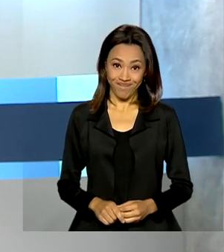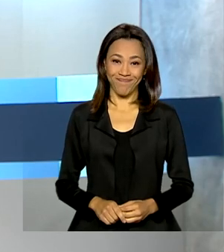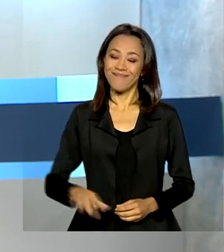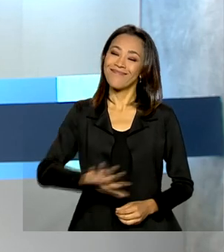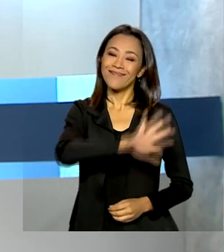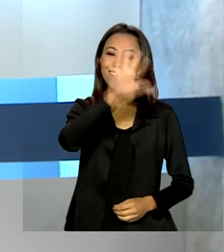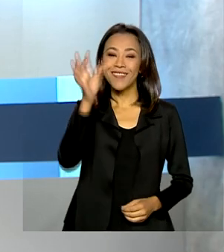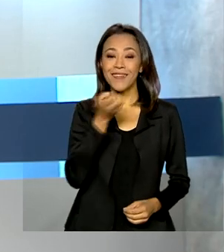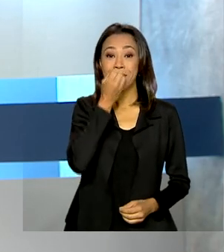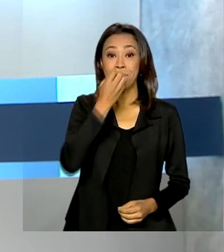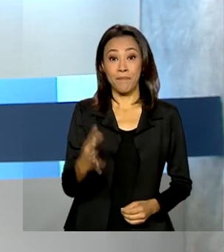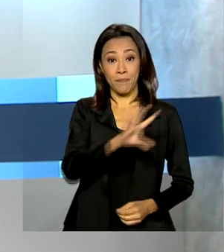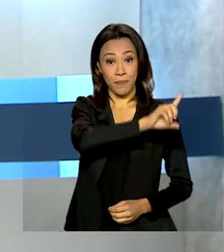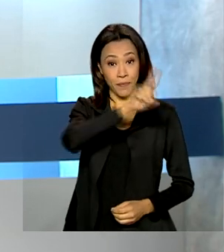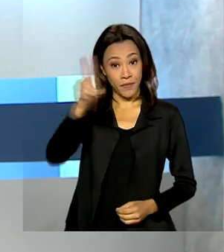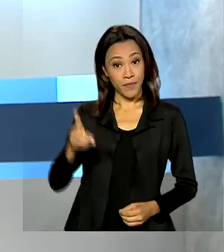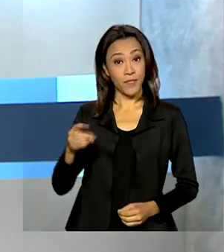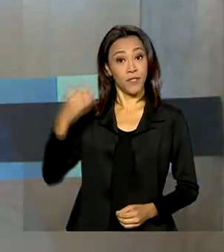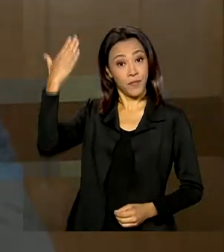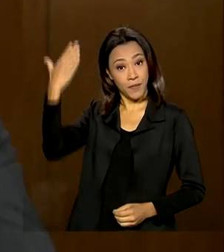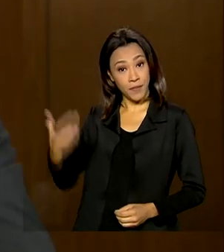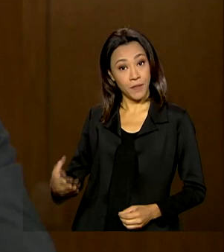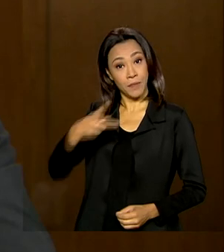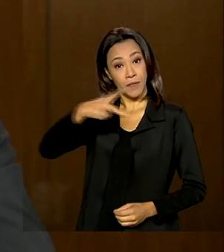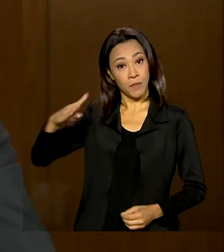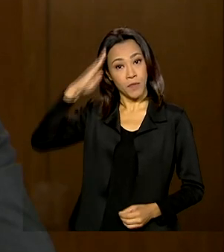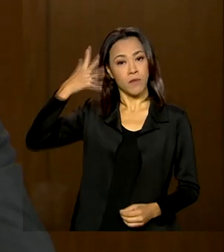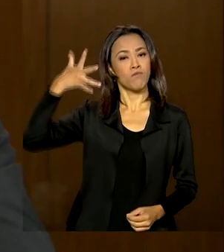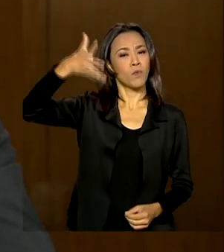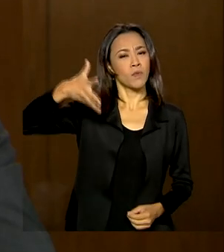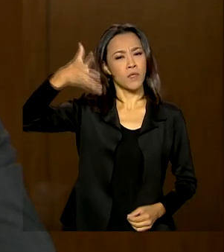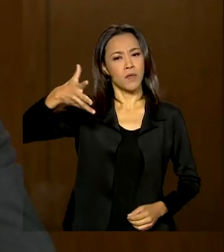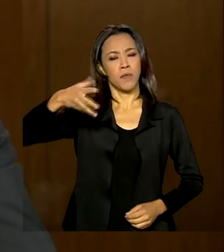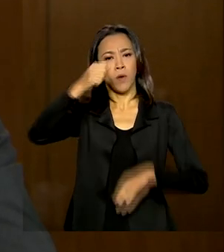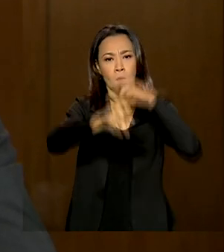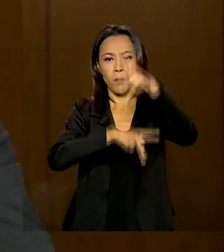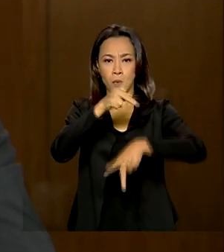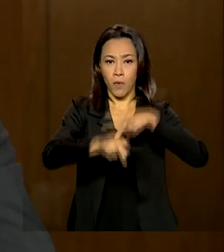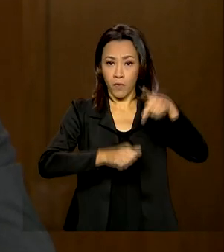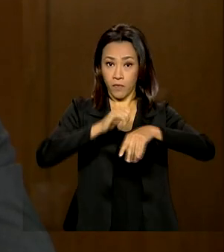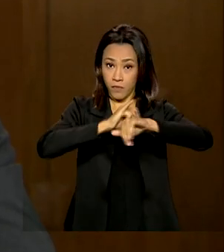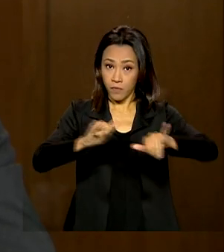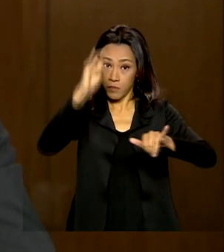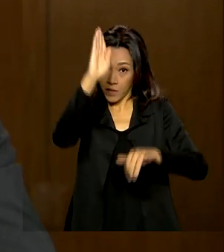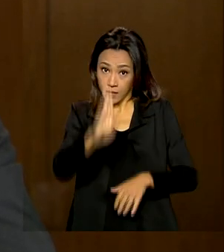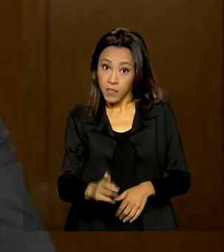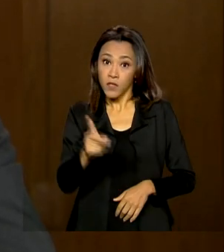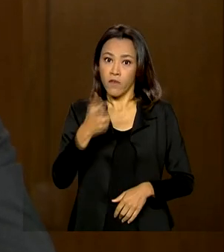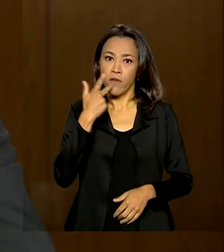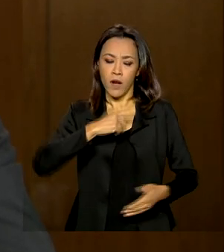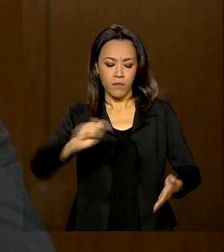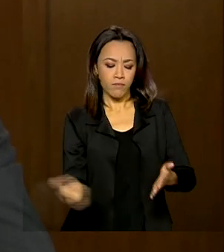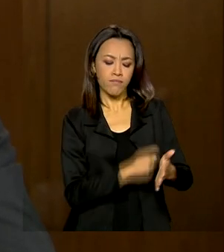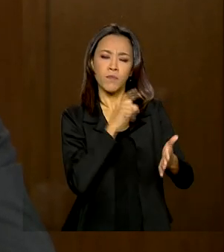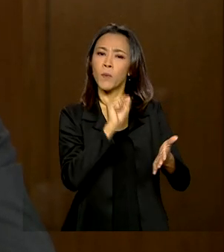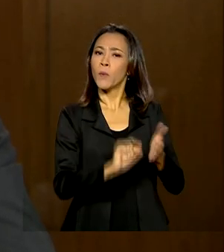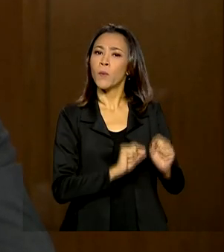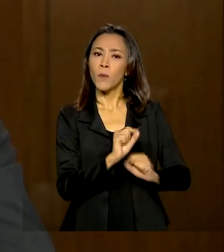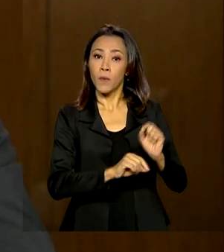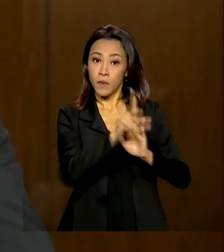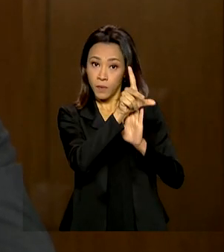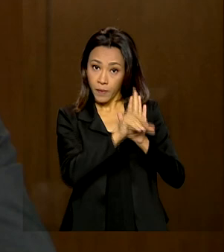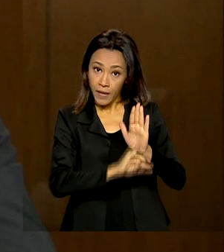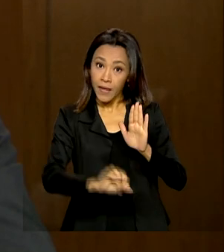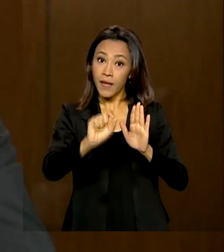Olá, bom dia! Em pronunciamento aos brasileiros, o presidente Jair Bolsonaro destaca a sanção da lei que torna o programa de